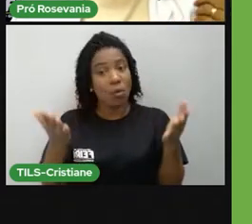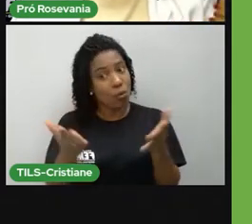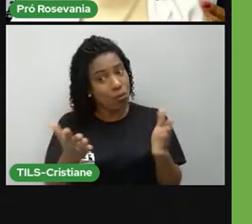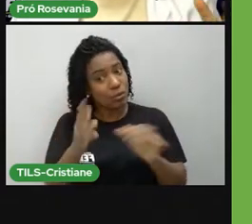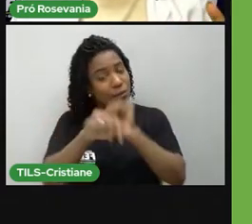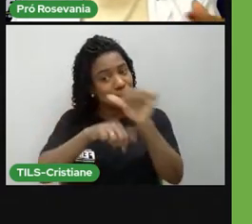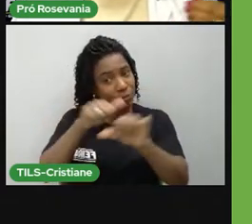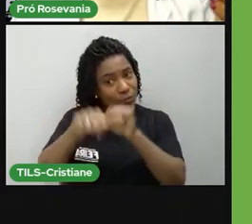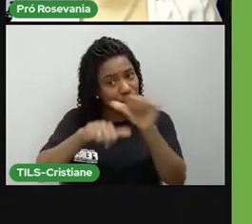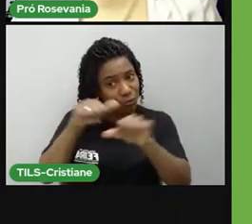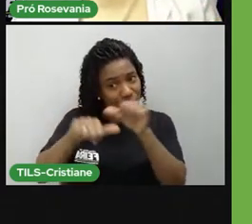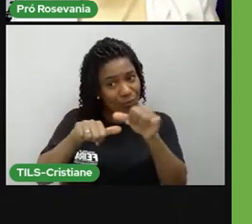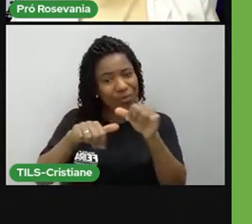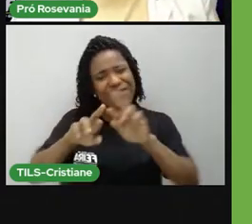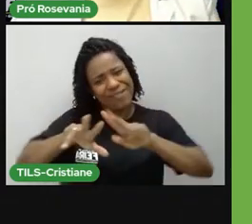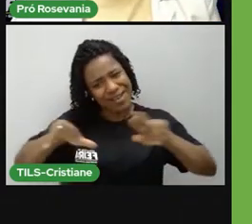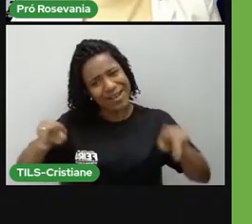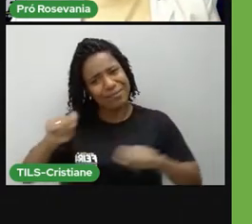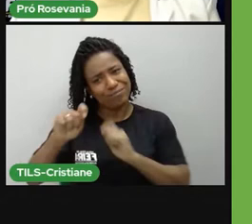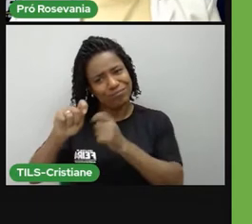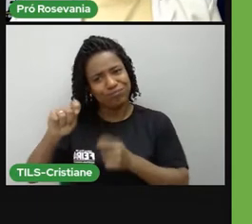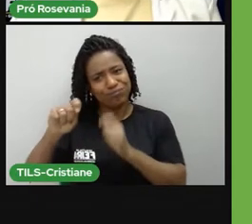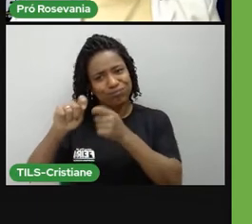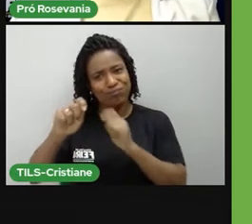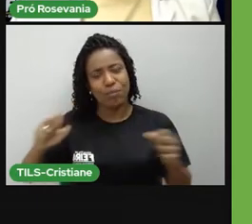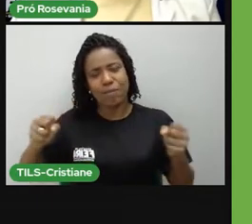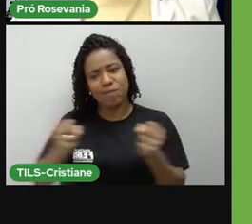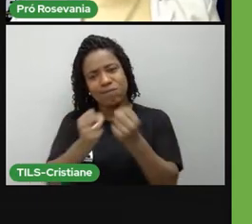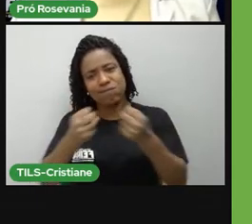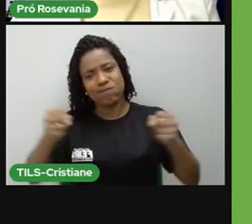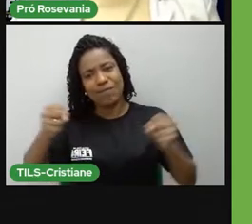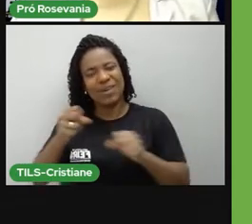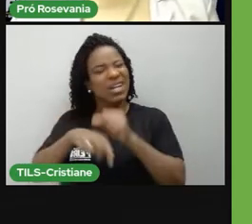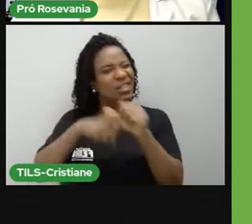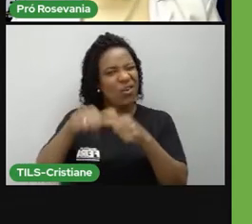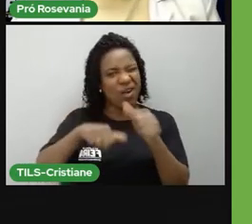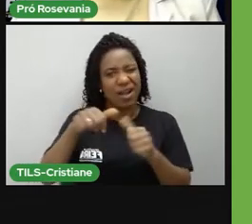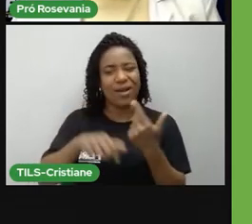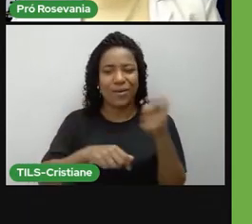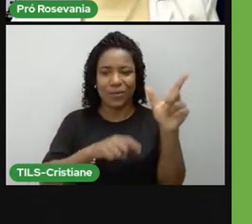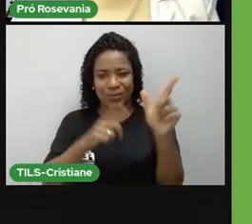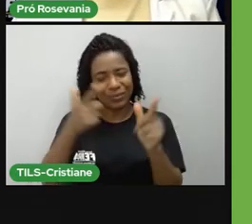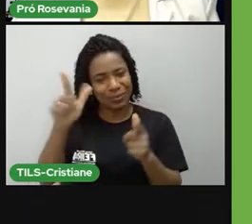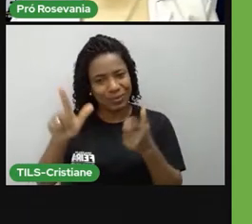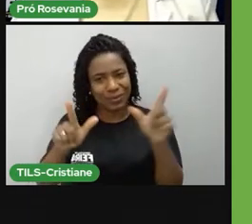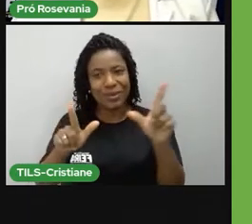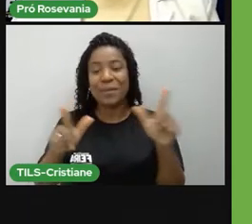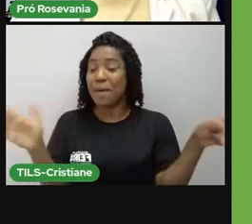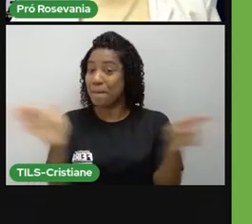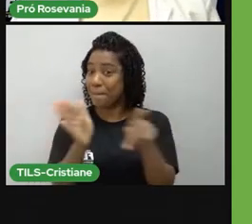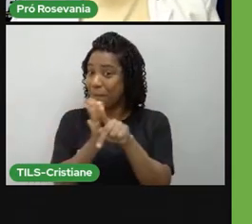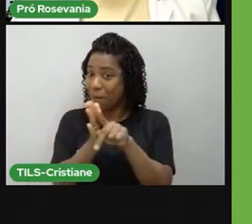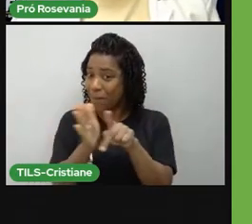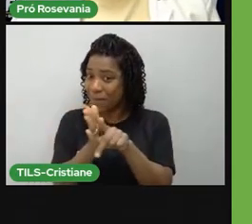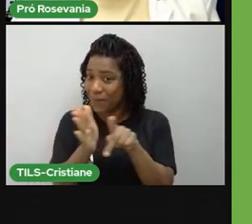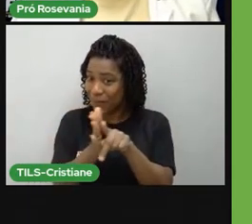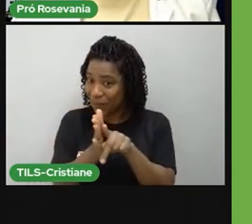né, tensões até metalizados e tudo, né, no forró, mas o da gente mesmo, aquele lá, o forró raiz,